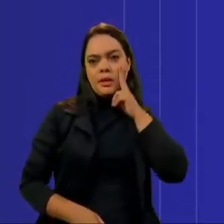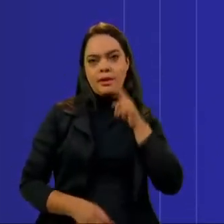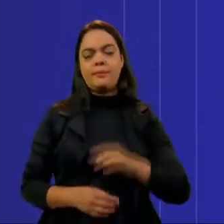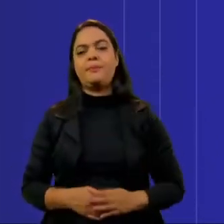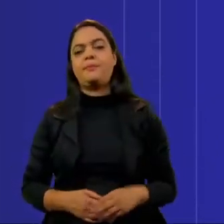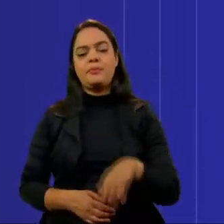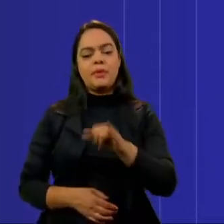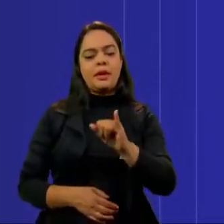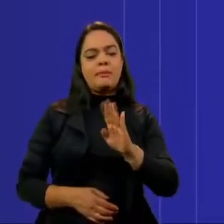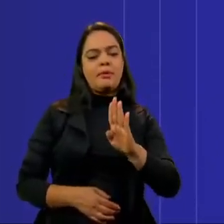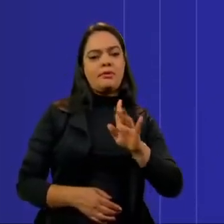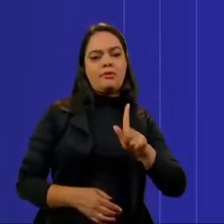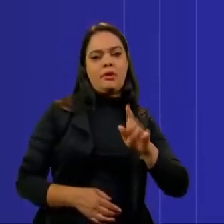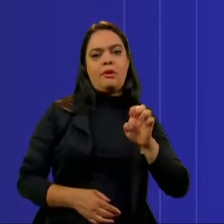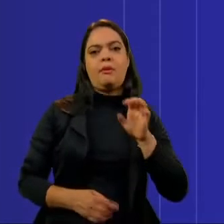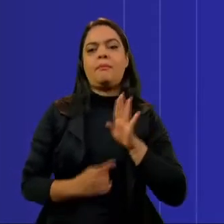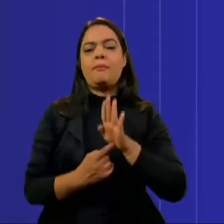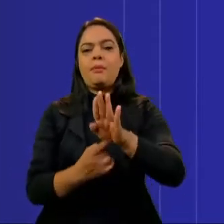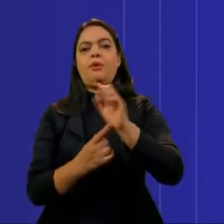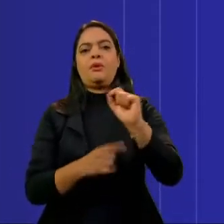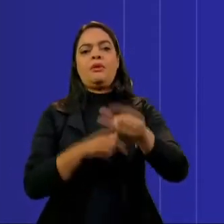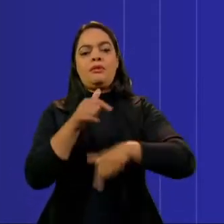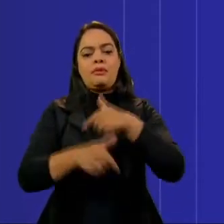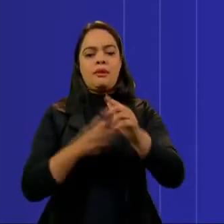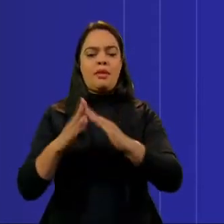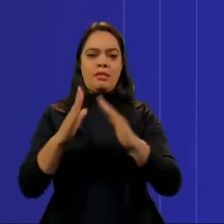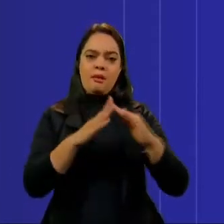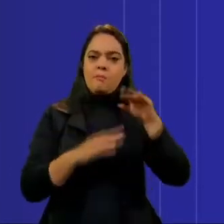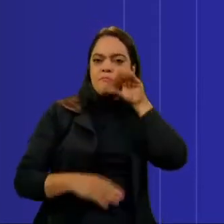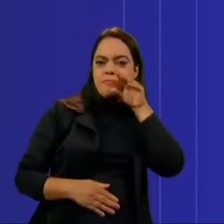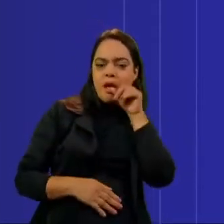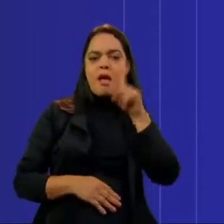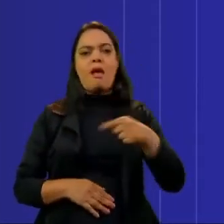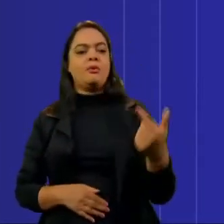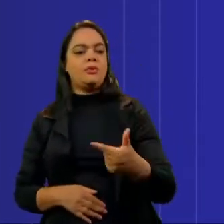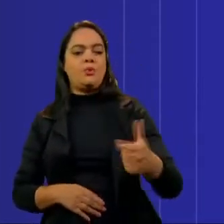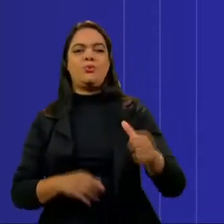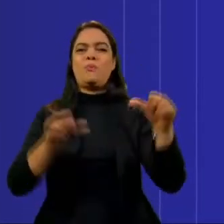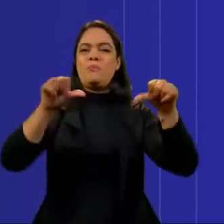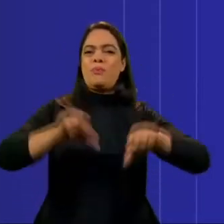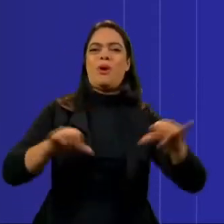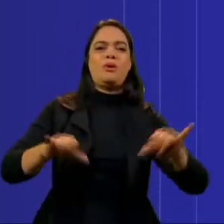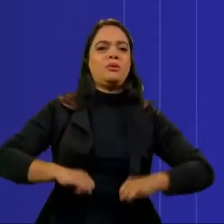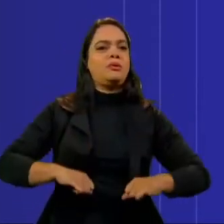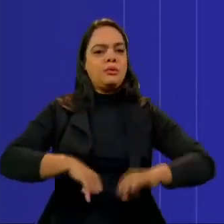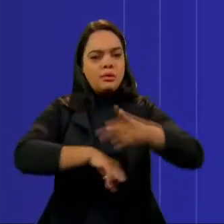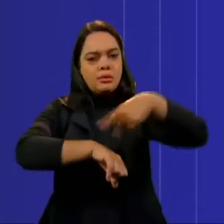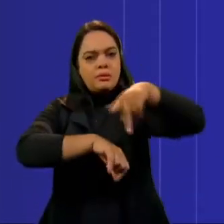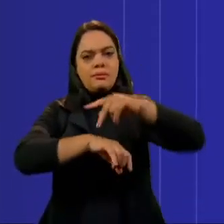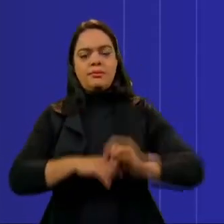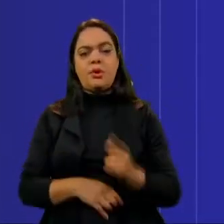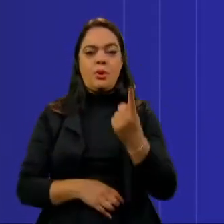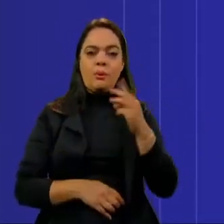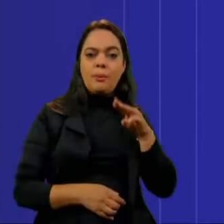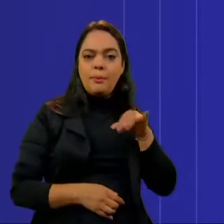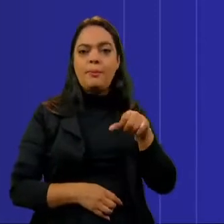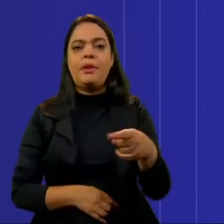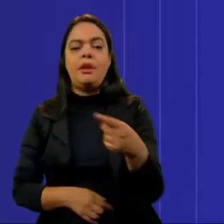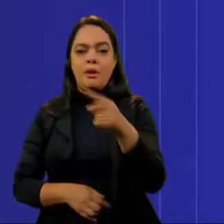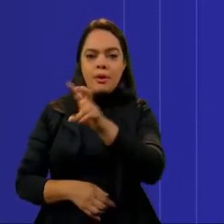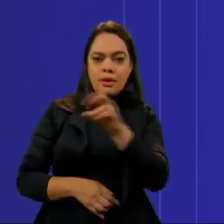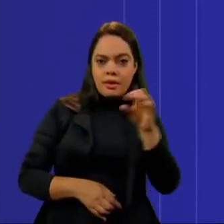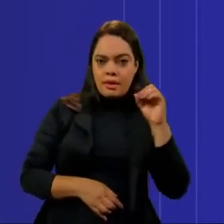mostra que o trabalho doméstico foi o segundo setor mais atingido do país pela pandemia. 1 milhão e 500 mil